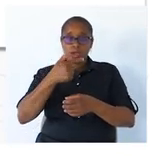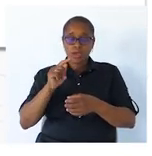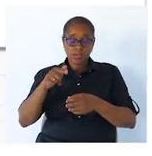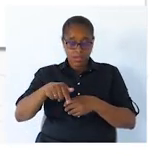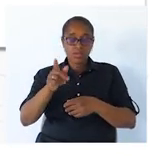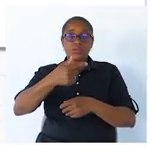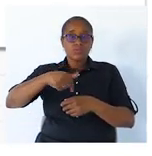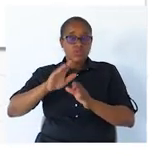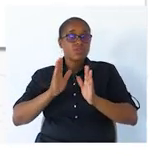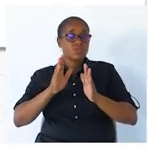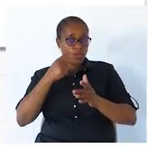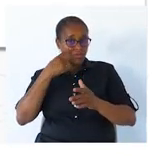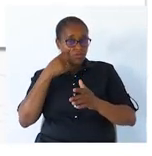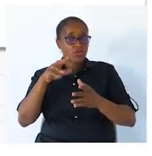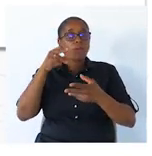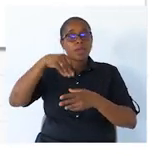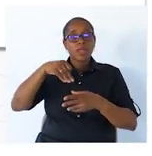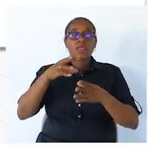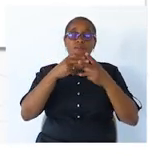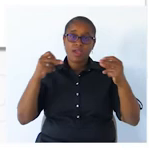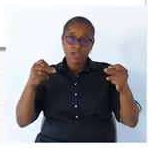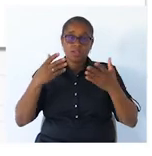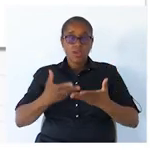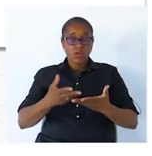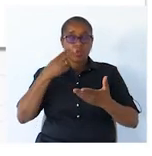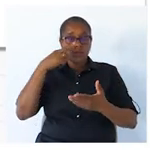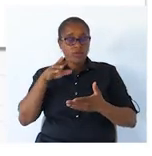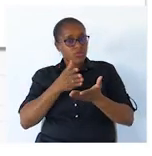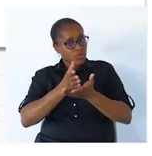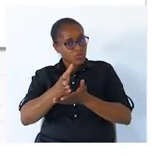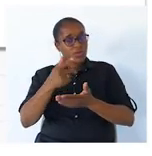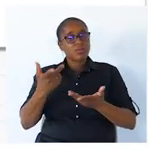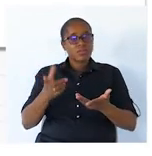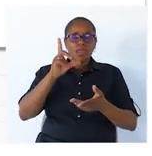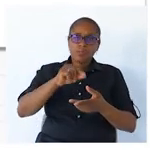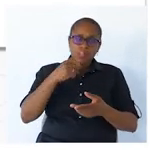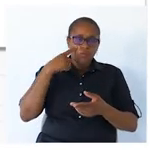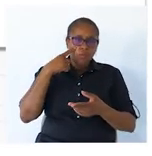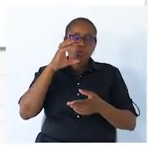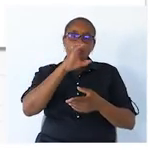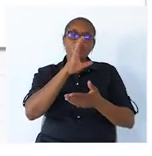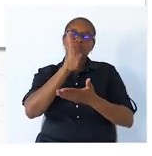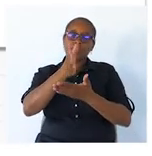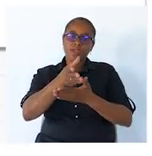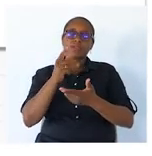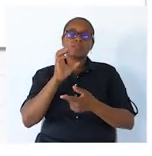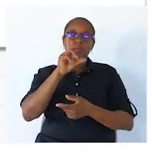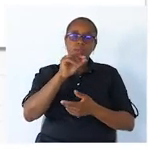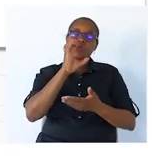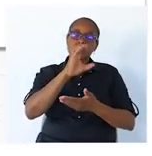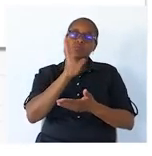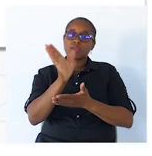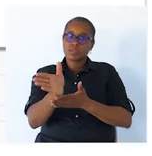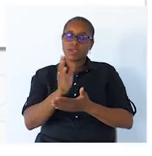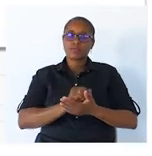já encontramos o predicado da frase. Agora, vamos ainda encontrar o complemento direto e o complemento